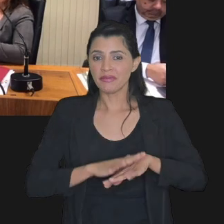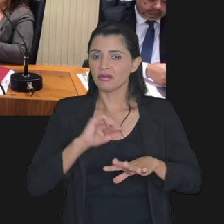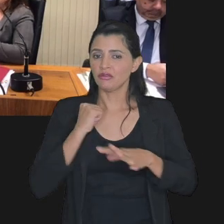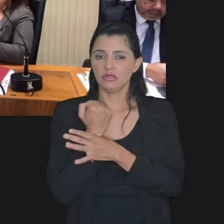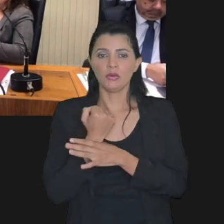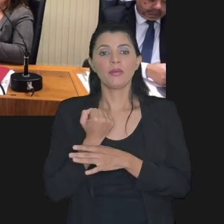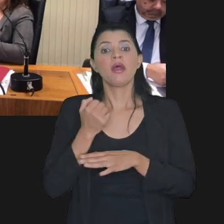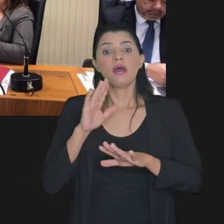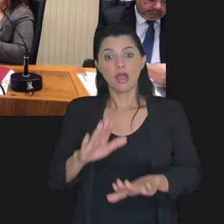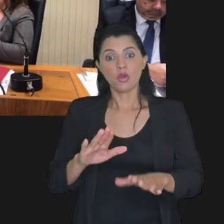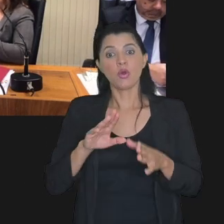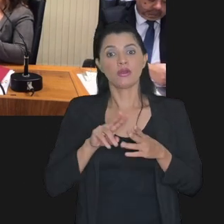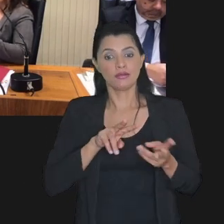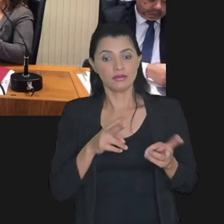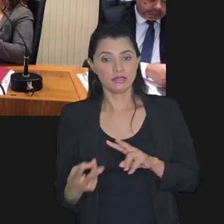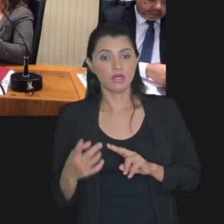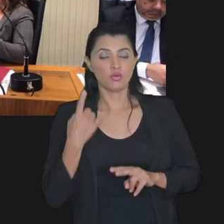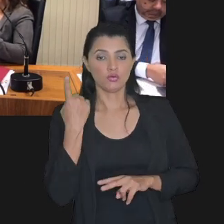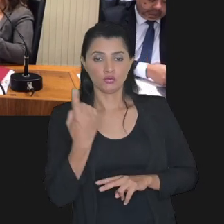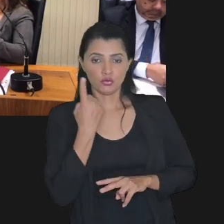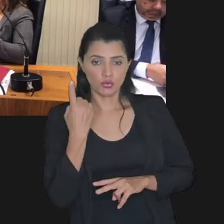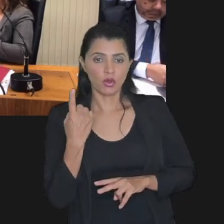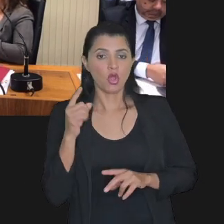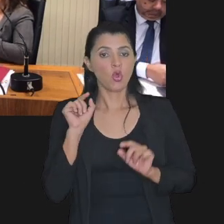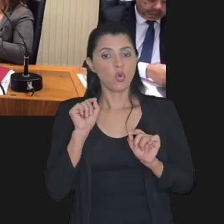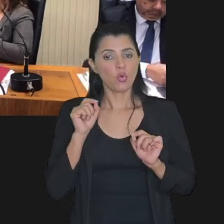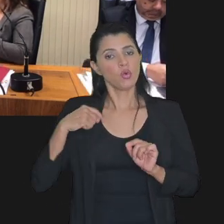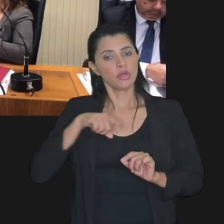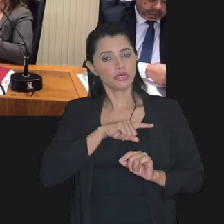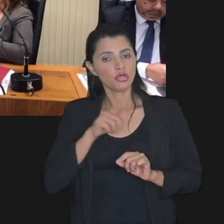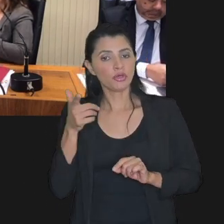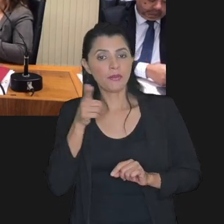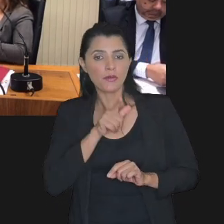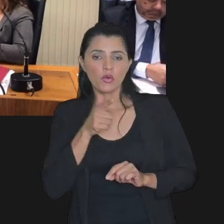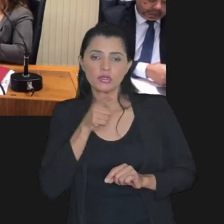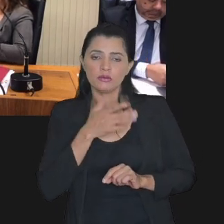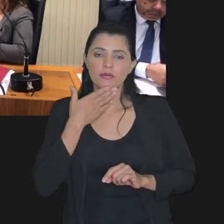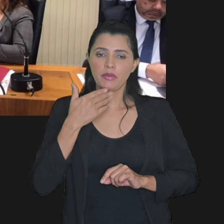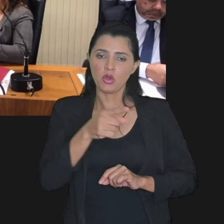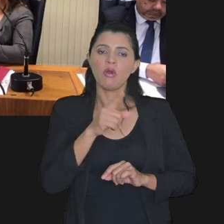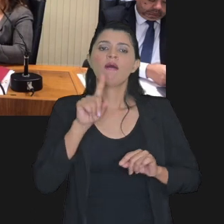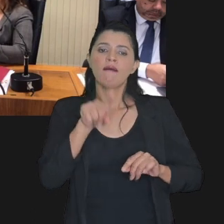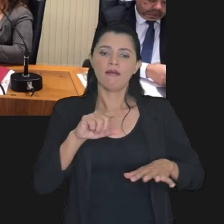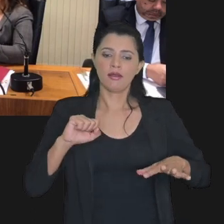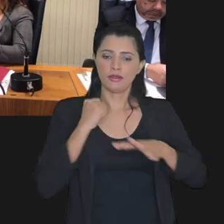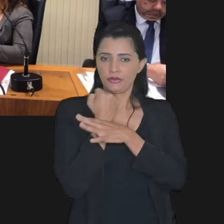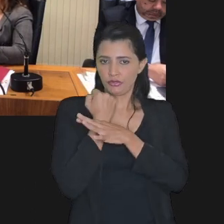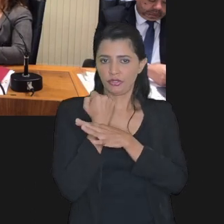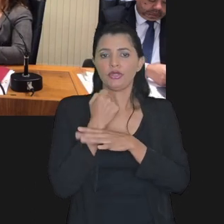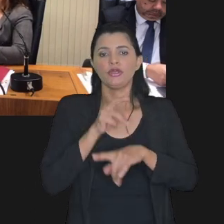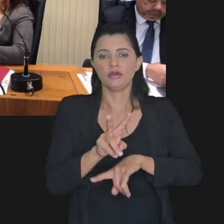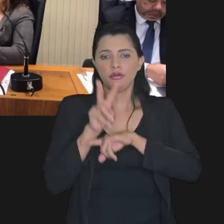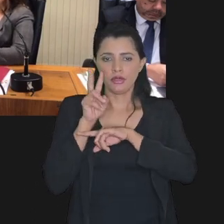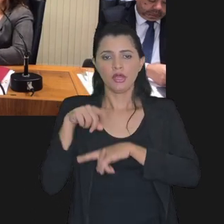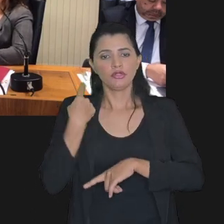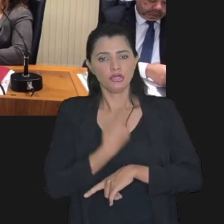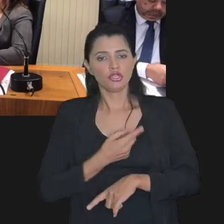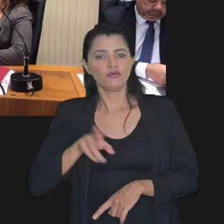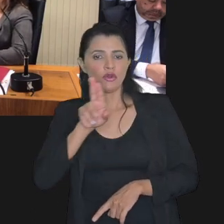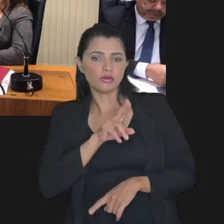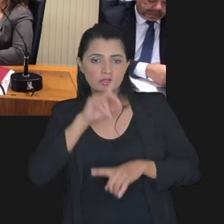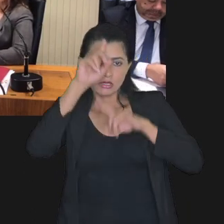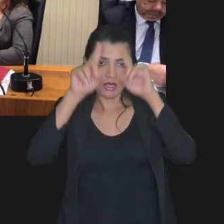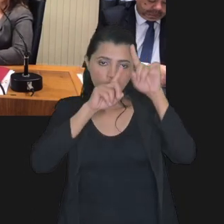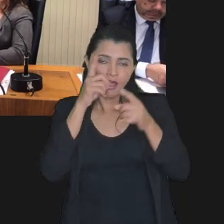transação individual o que a União pode conseguir de melhor para ela é realmente a garantia do crédito a gente vai usar de